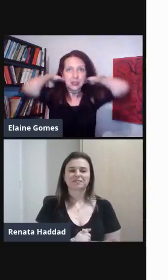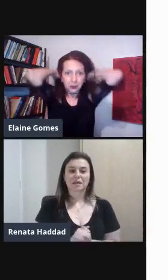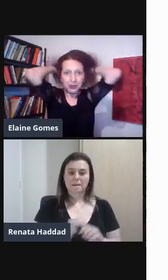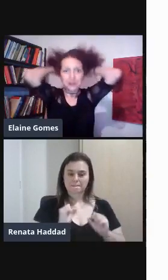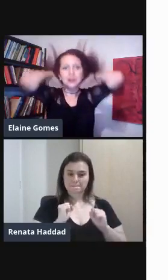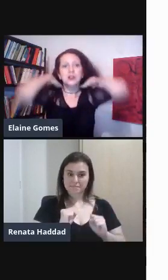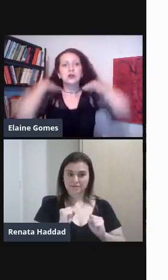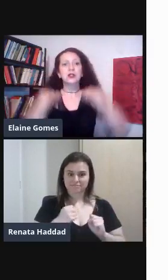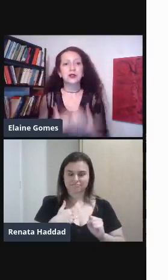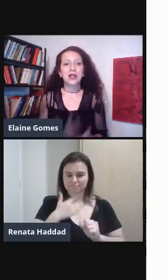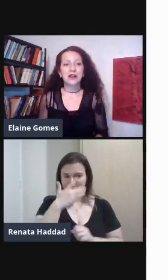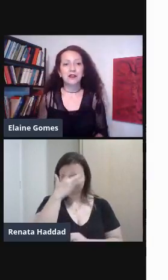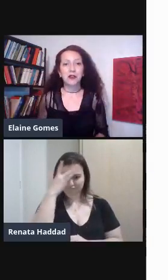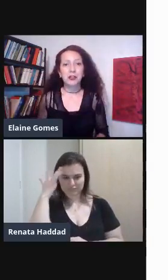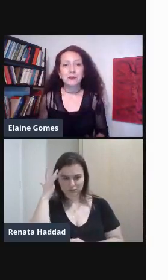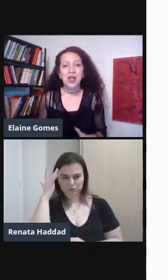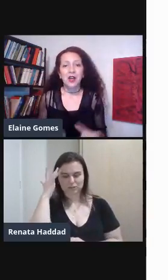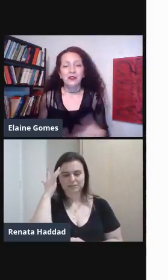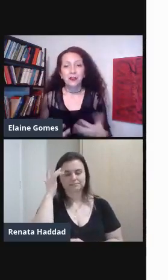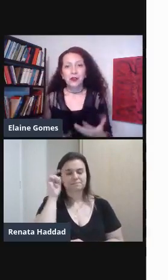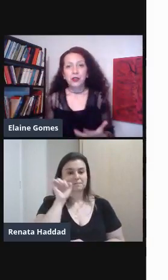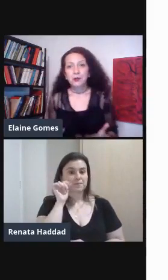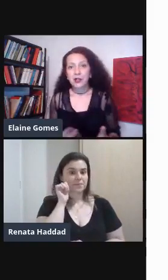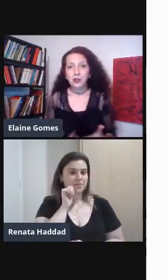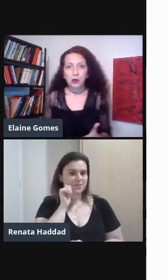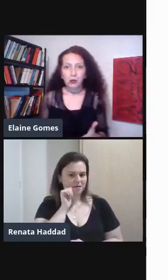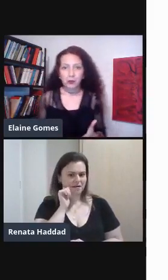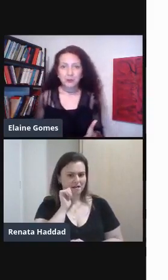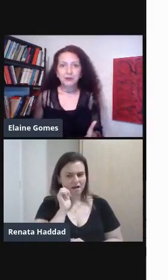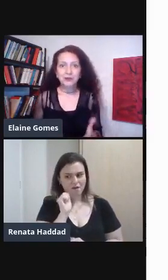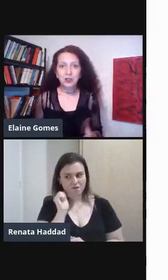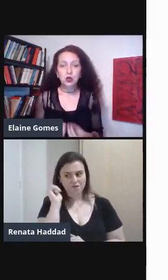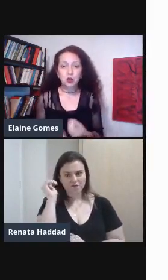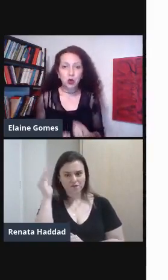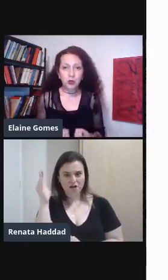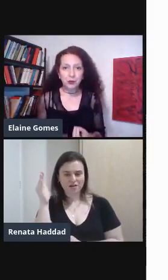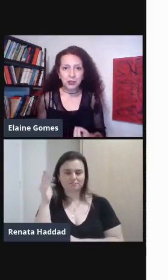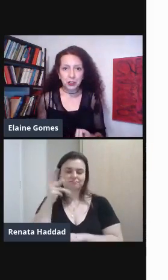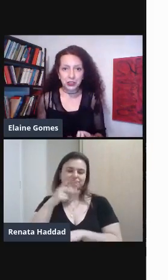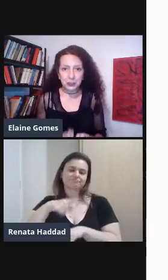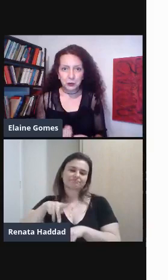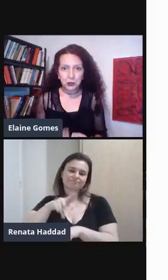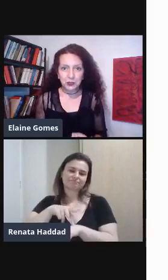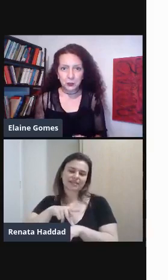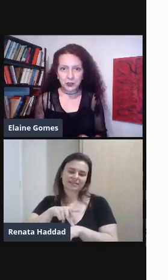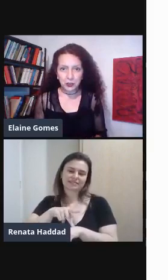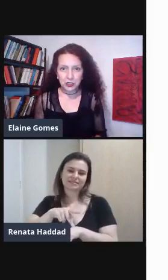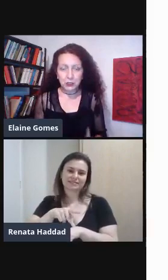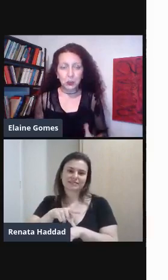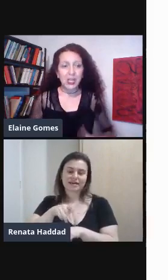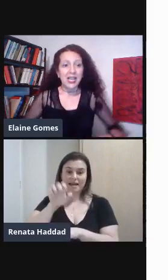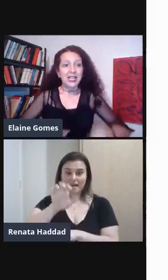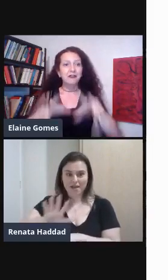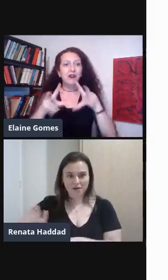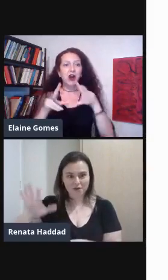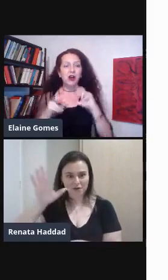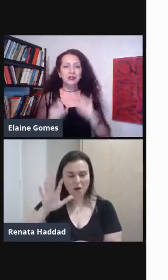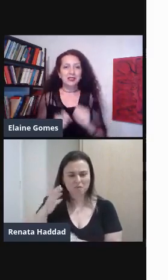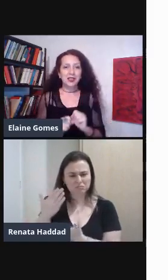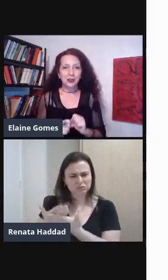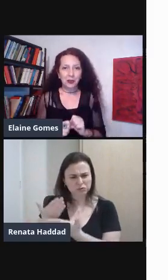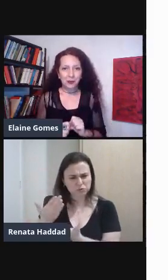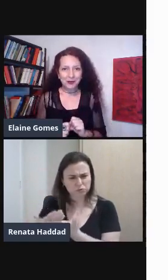Sair daqui Do Brasil Estudar fora Foi para a Europa Estudou o impressionismo E o expressionismo E